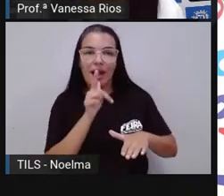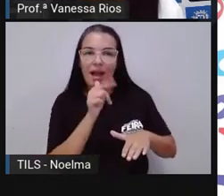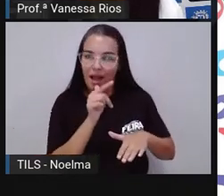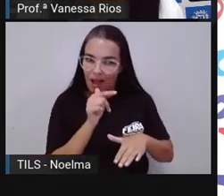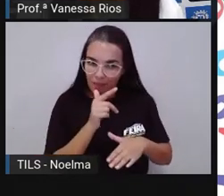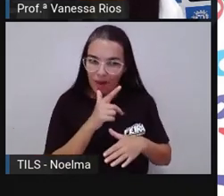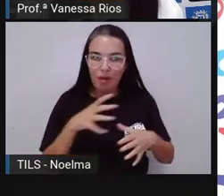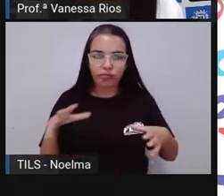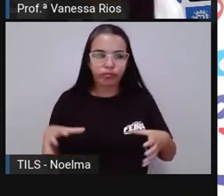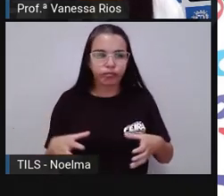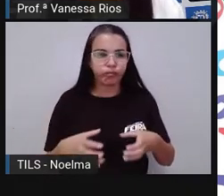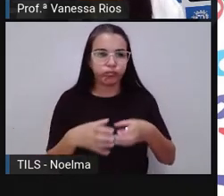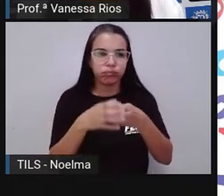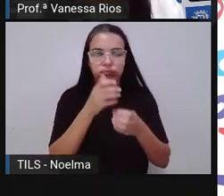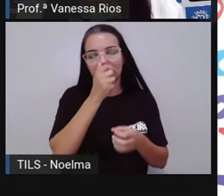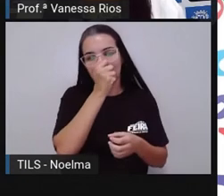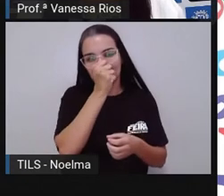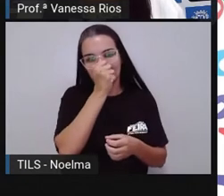acumulada no ar.